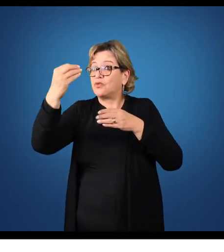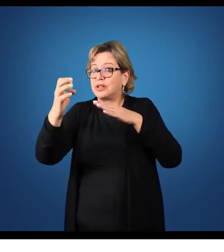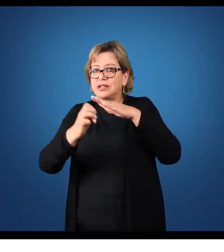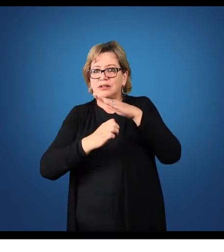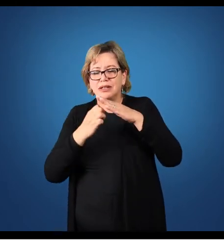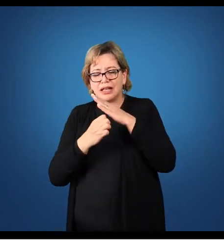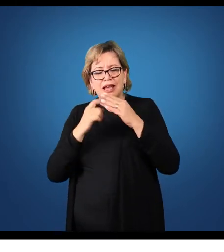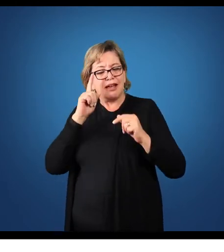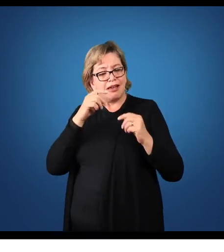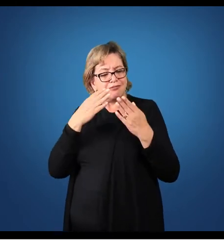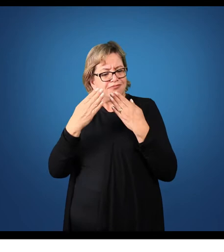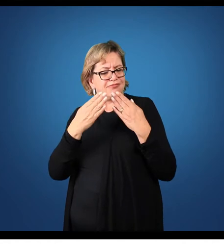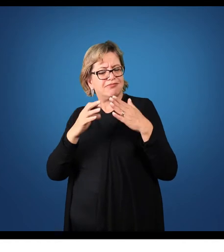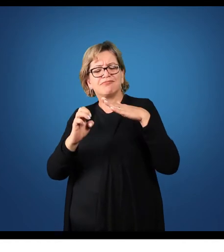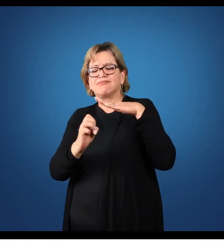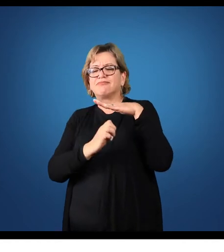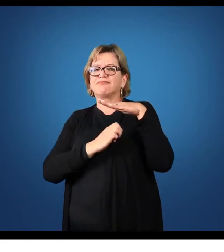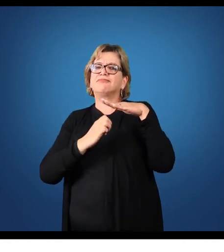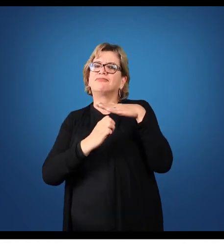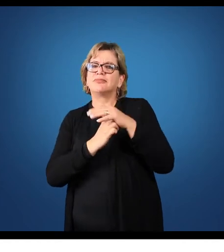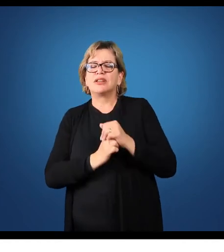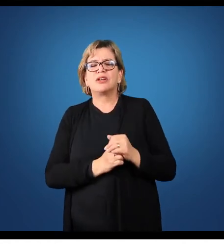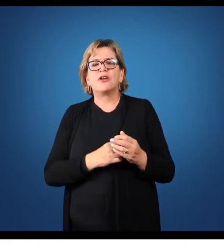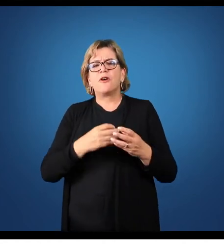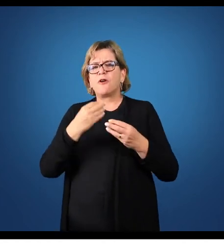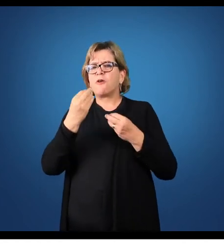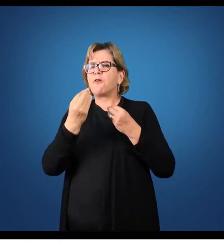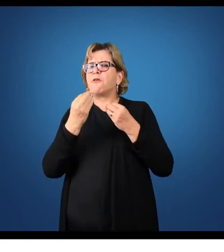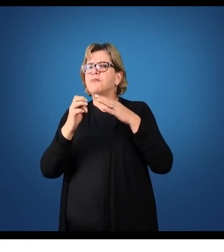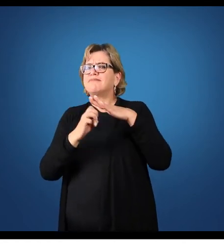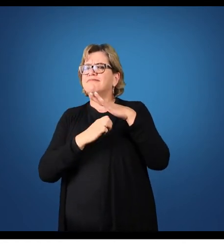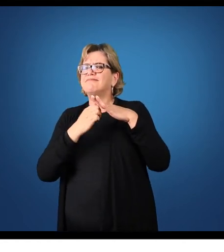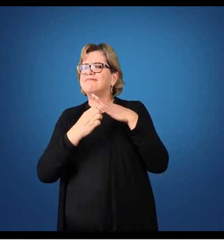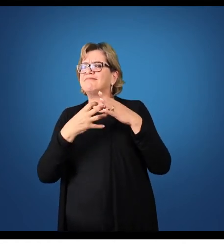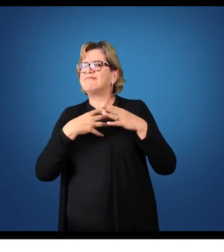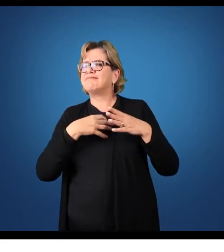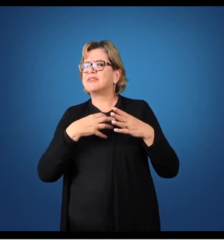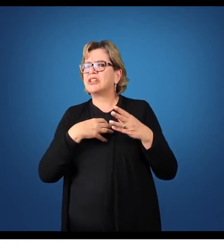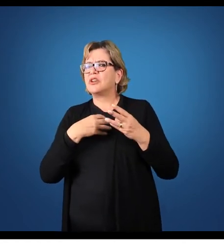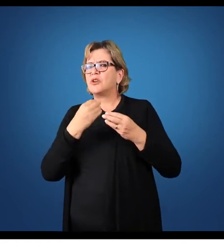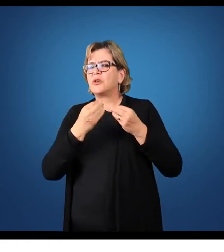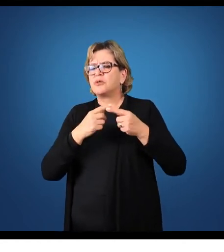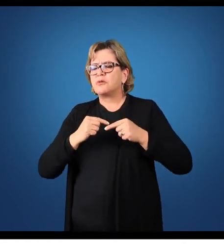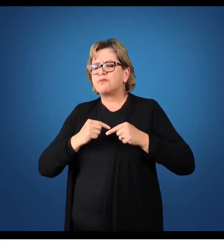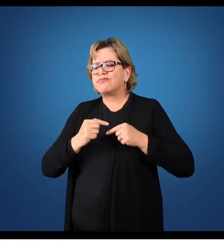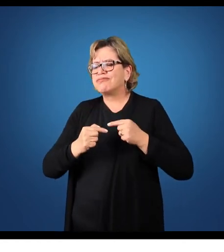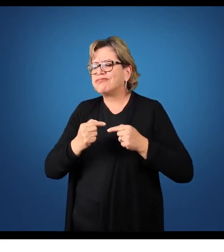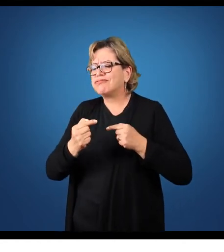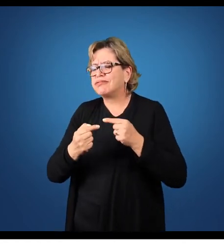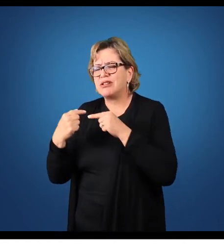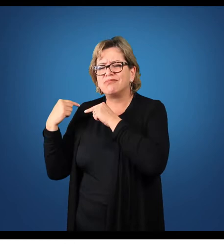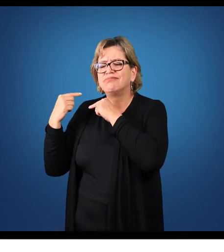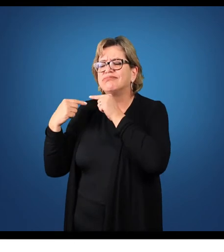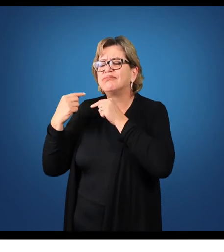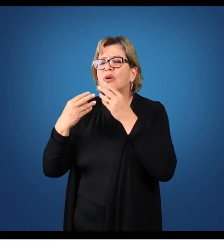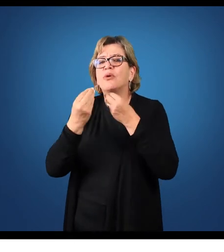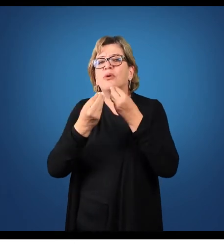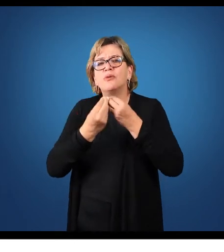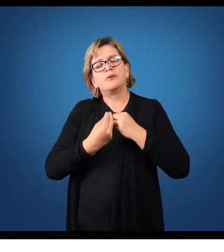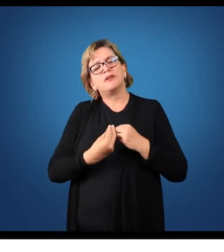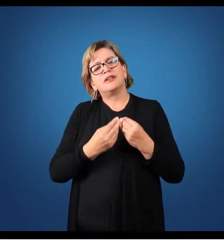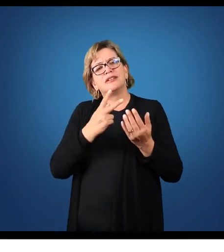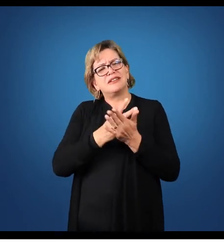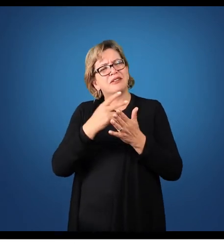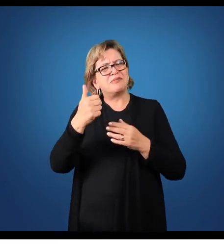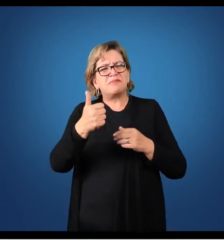por ela mesma. Como é que ela está se comportando com o transcorrer dos anos? Ela